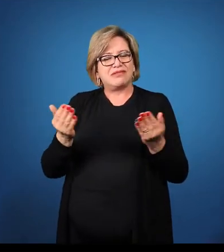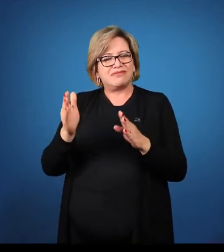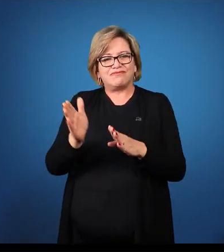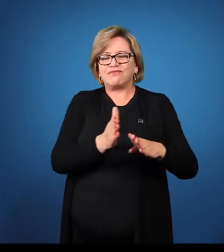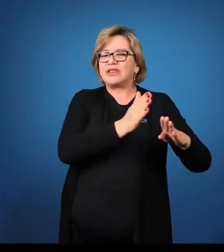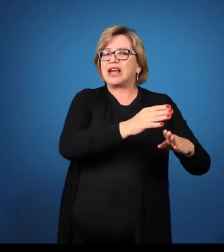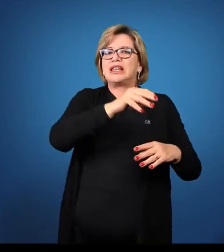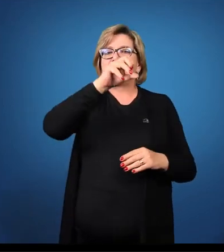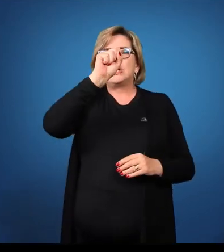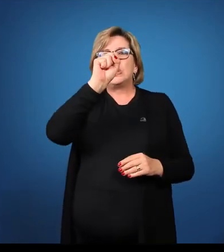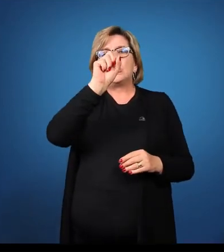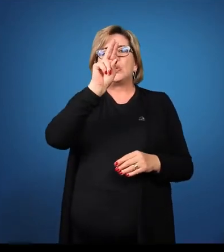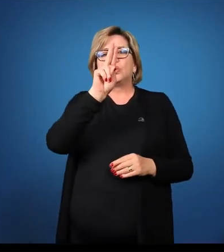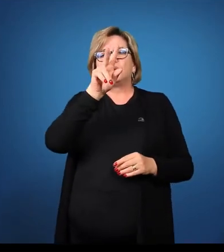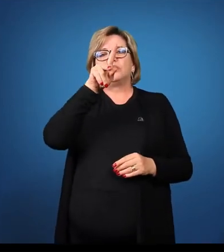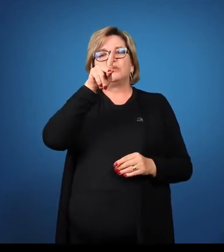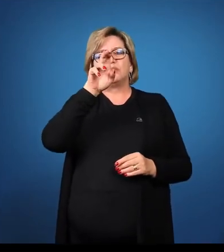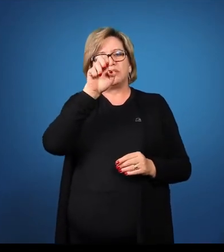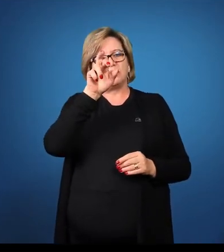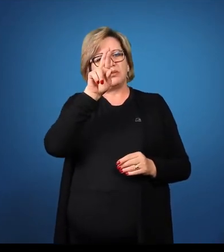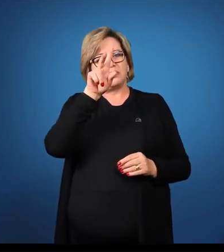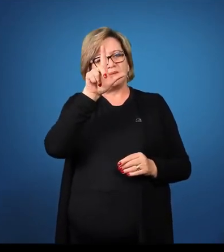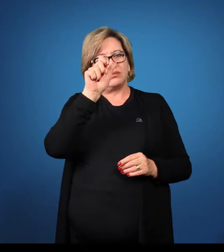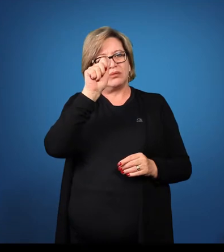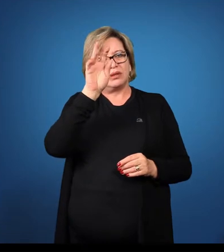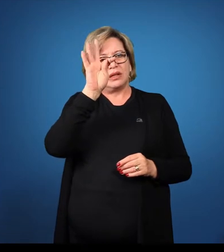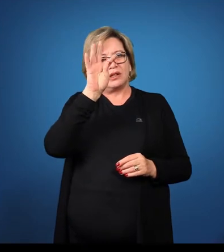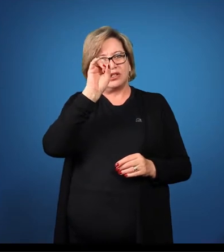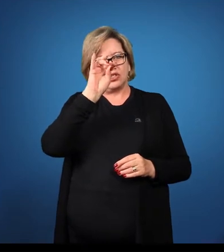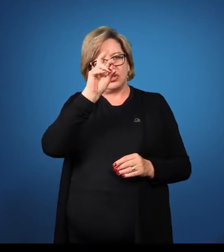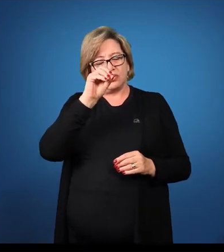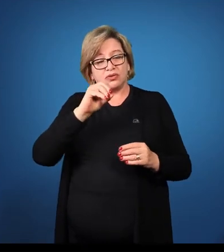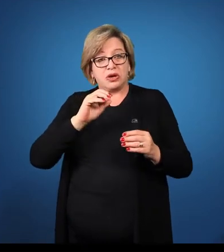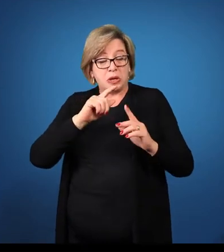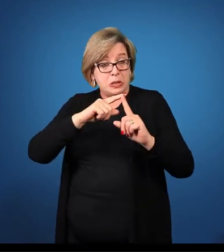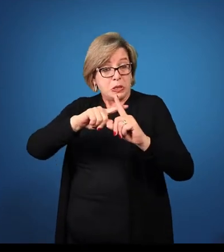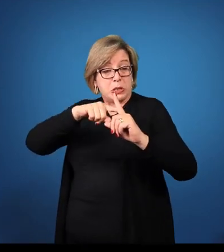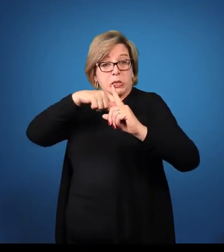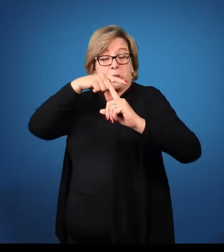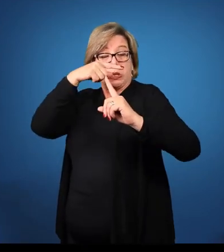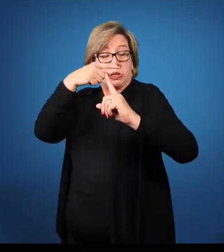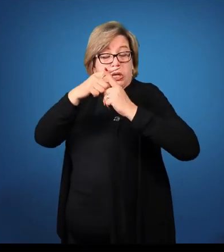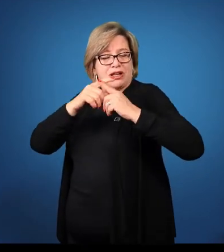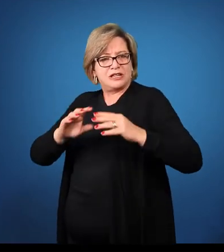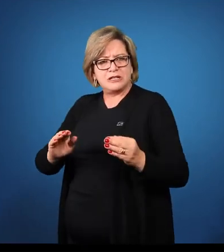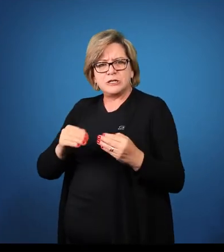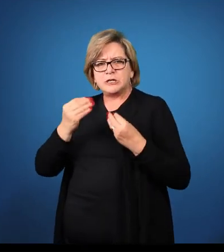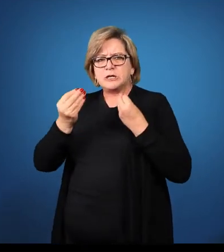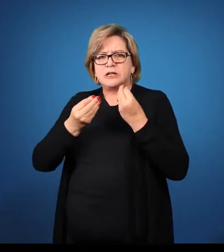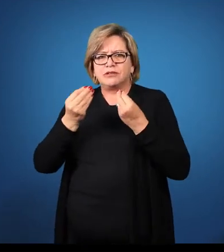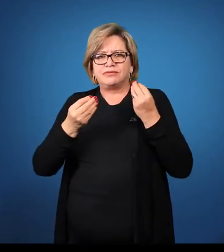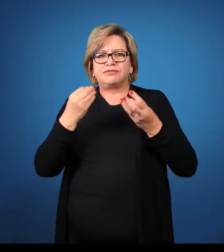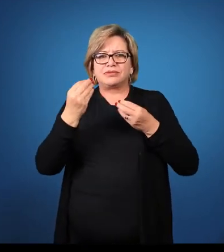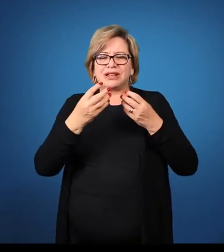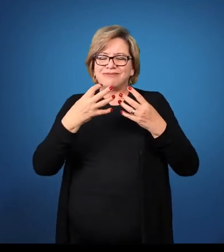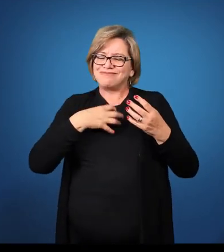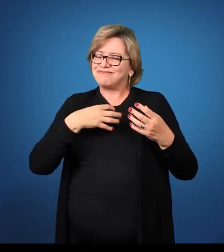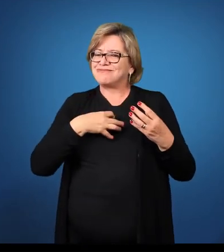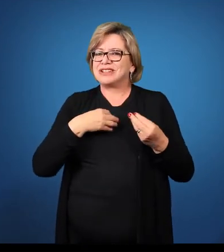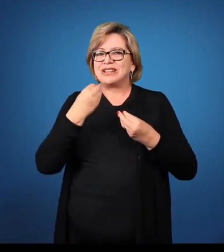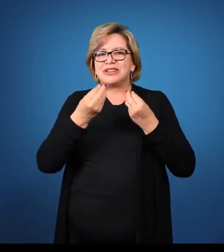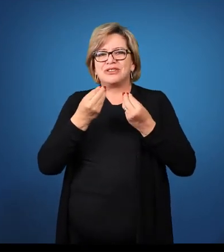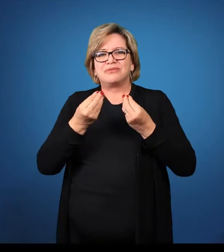superlativo, quer dizer, acresce, aumenta, exagera-se essa qualidade.